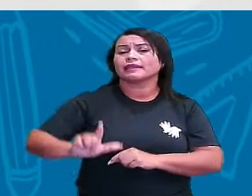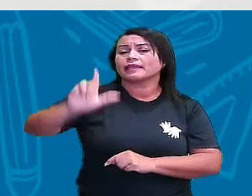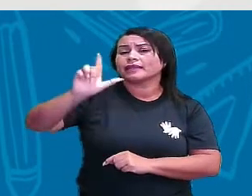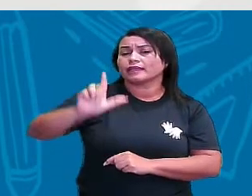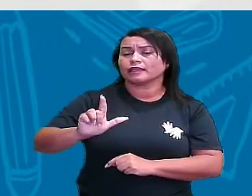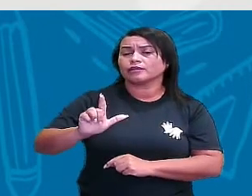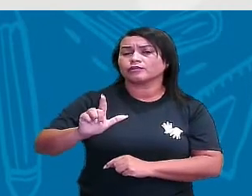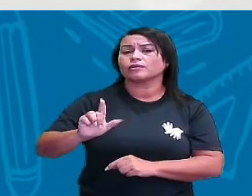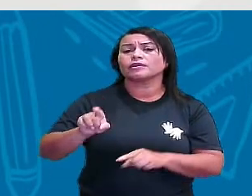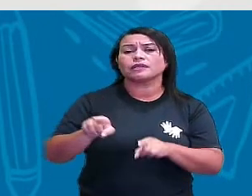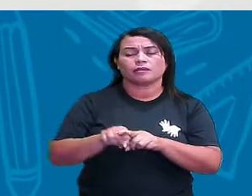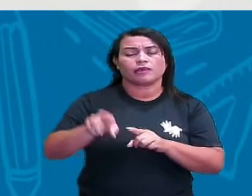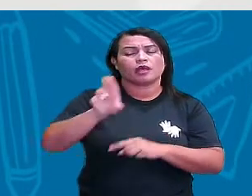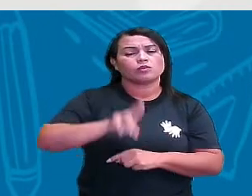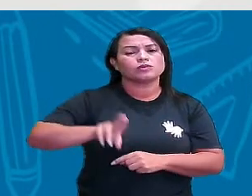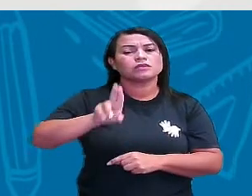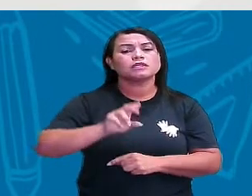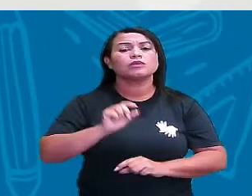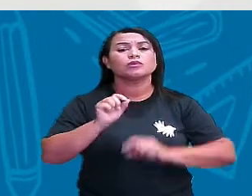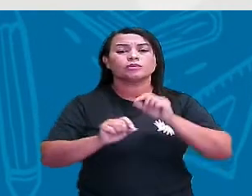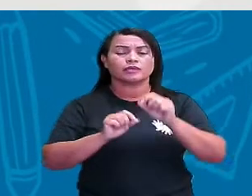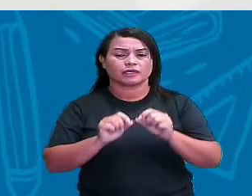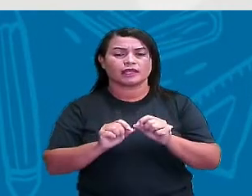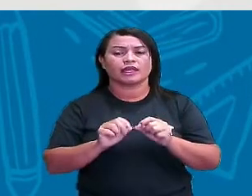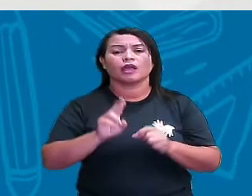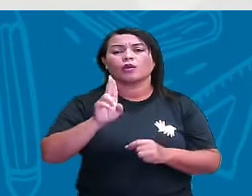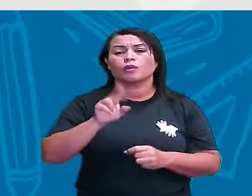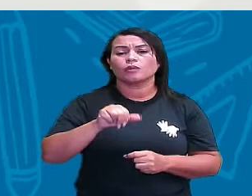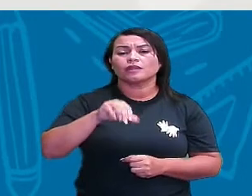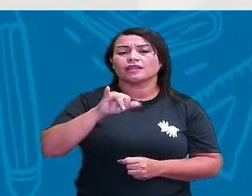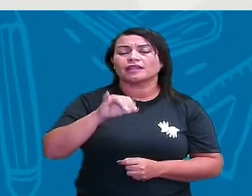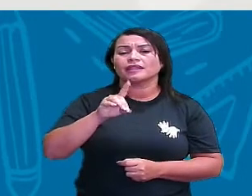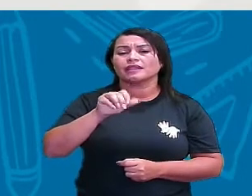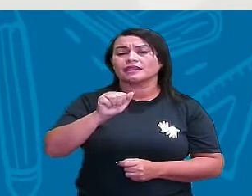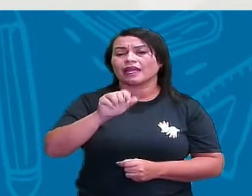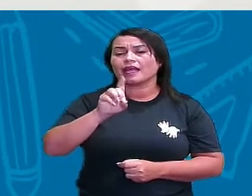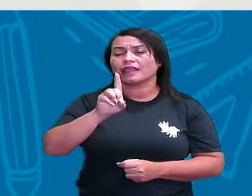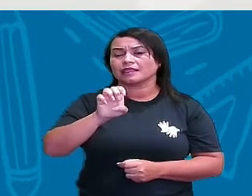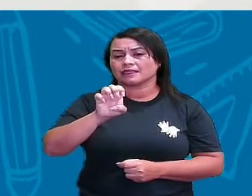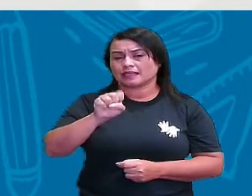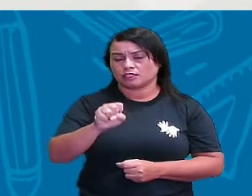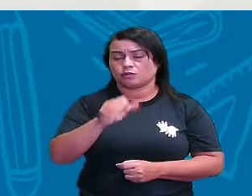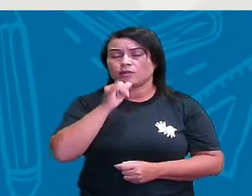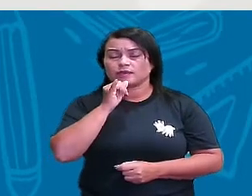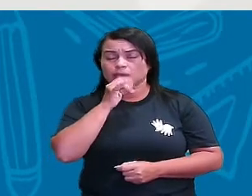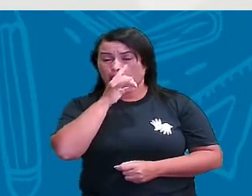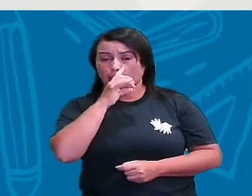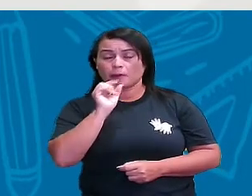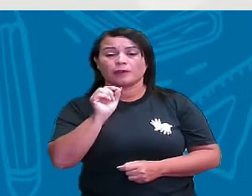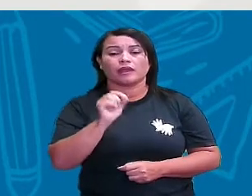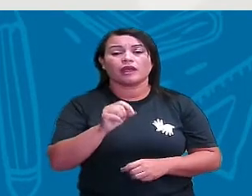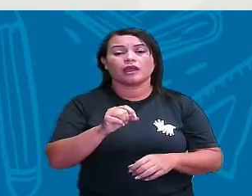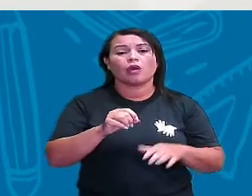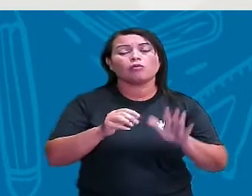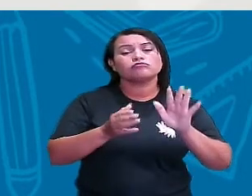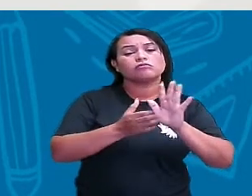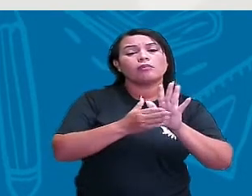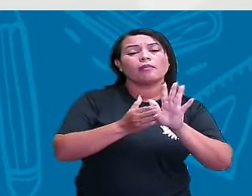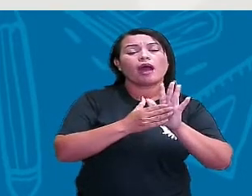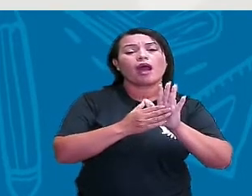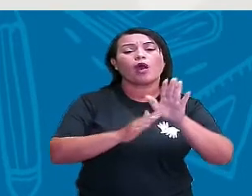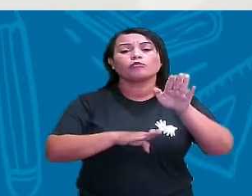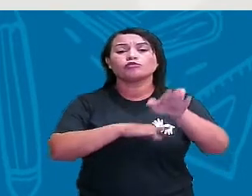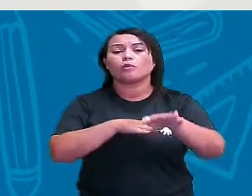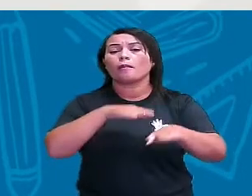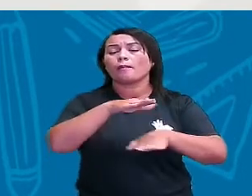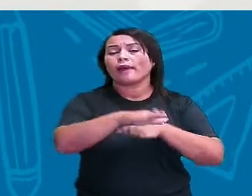de medidas não padronizadas. Por exemplo, os palmos, os passos, podemos usar copos